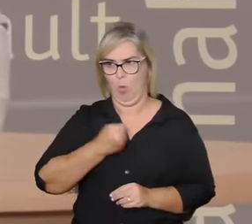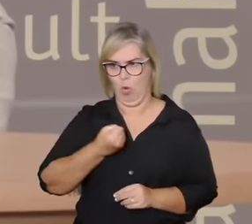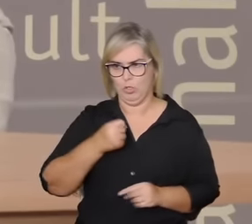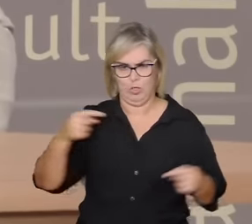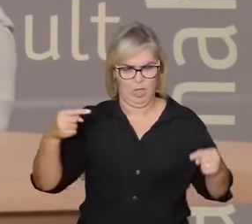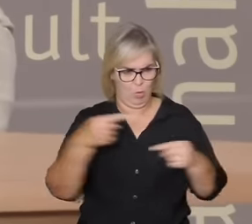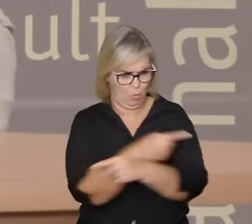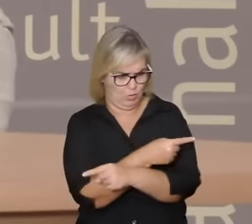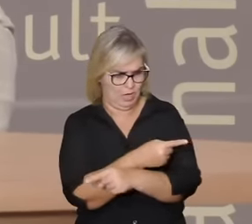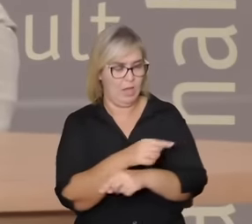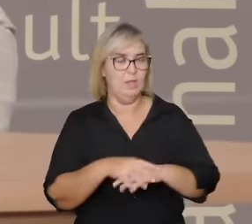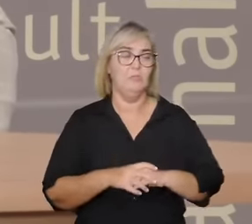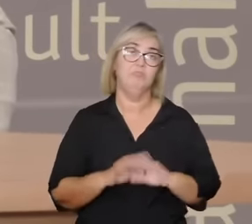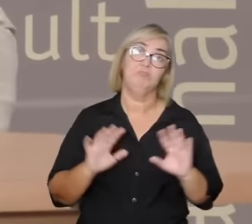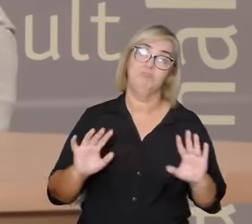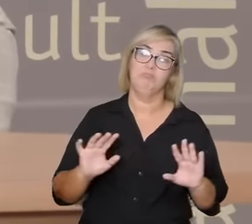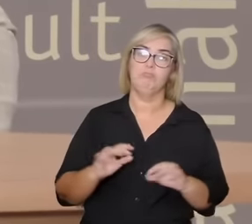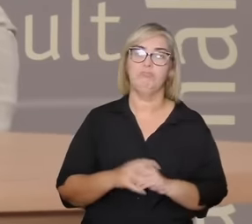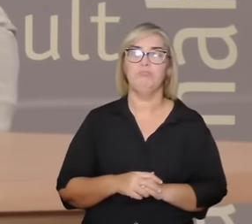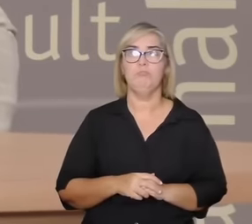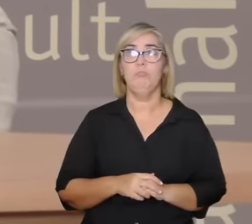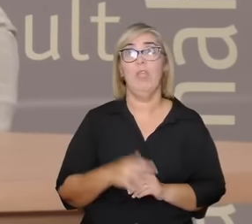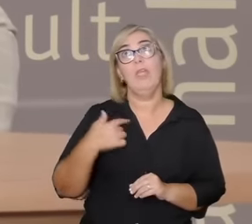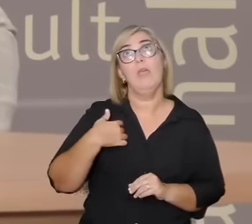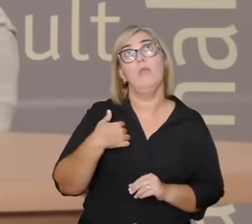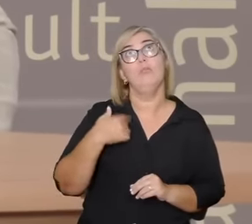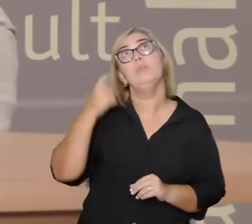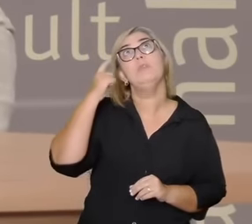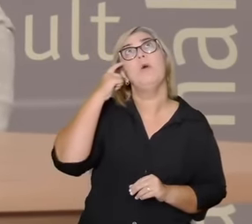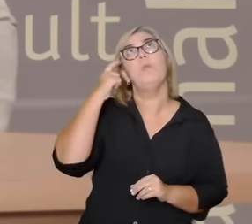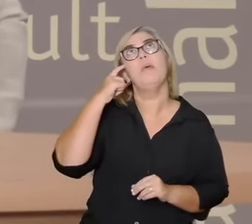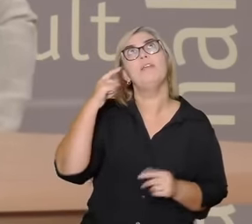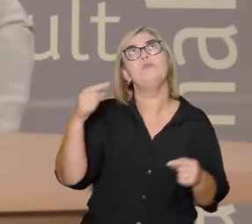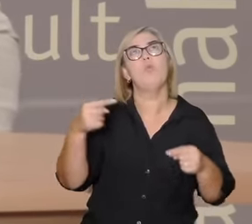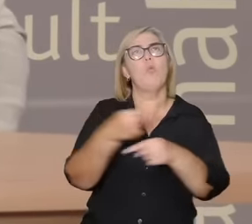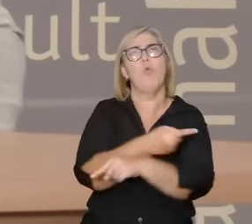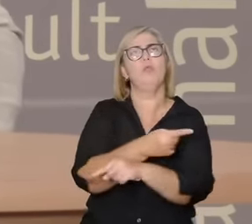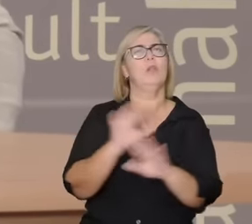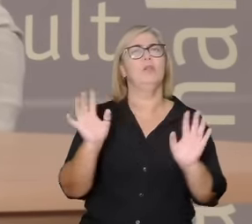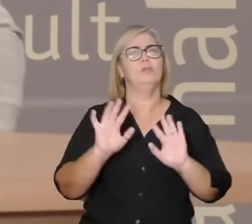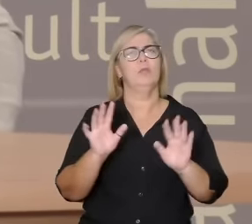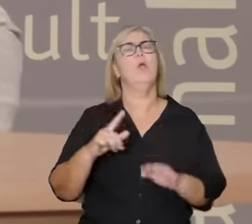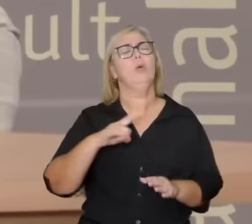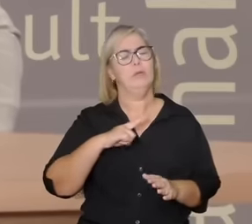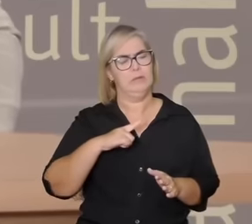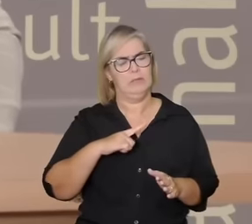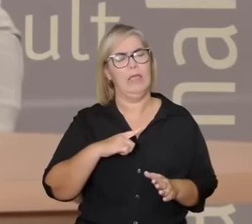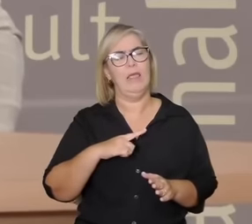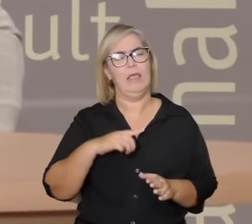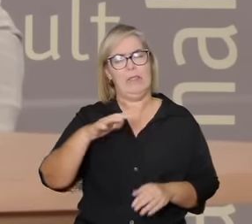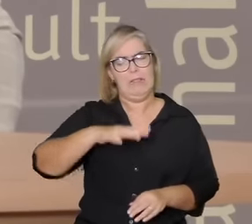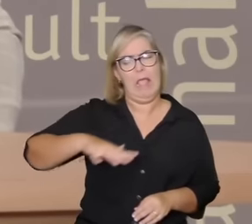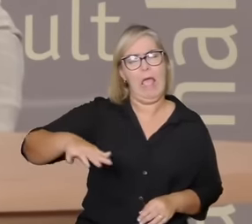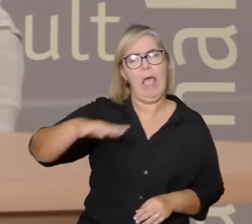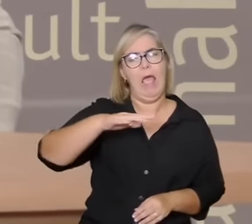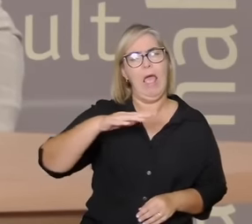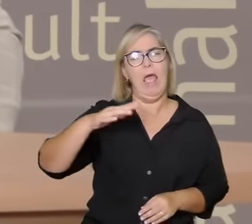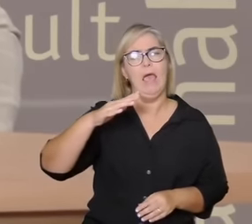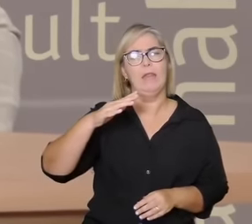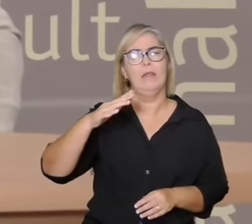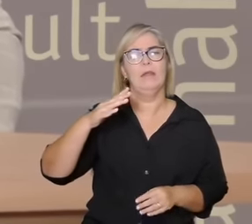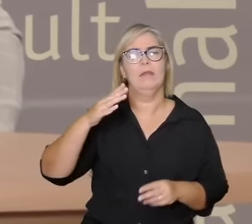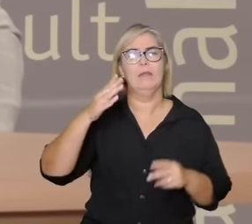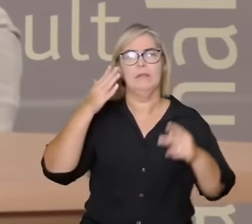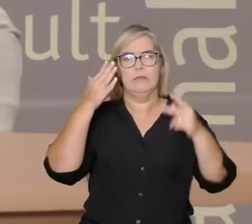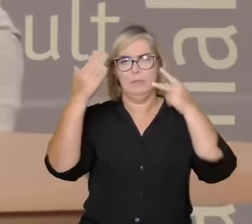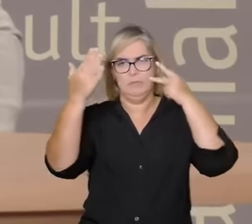amor eu não eu não penso o ódio como o contrário do amor tem muitos trabalhos na psicanálise inclusive tem a noção de